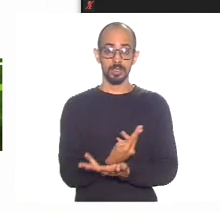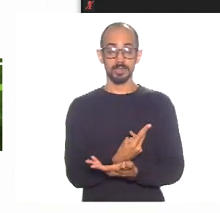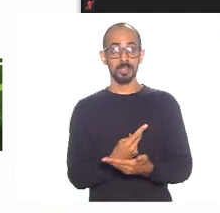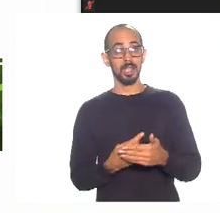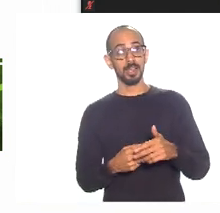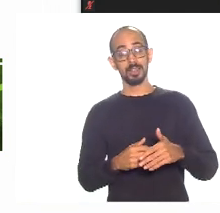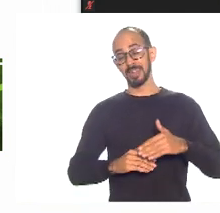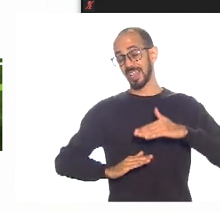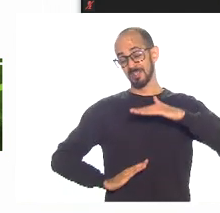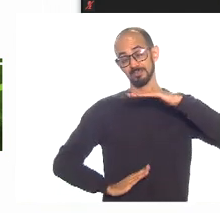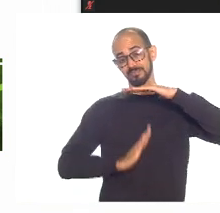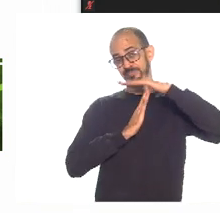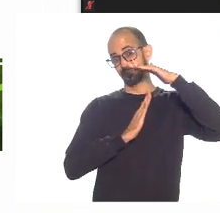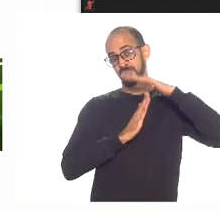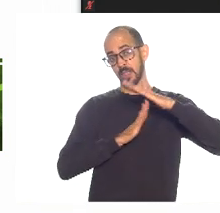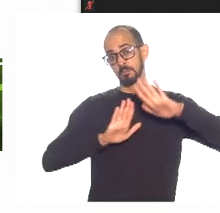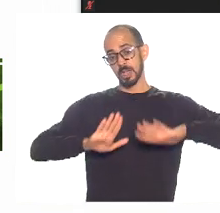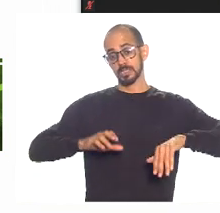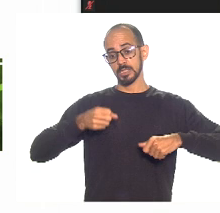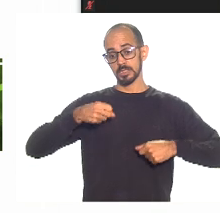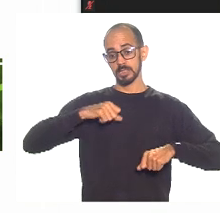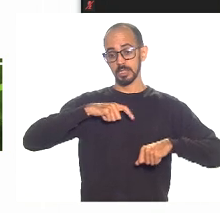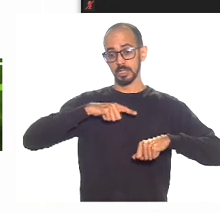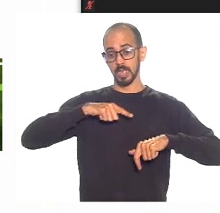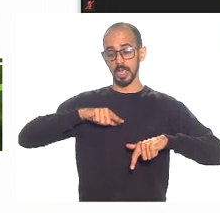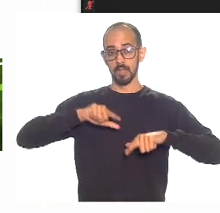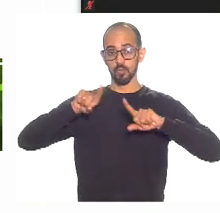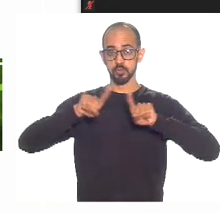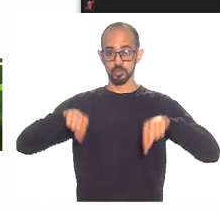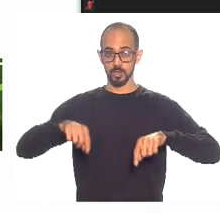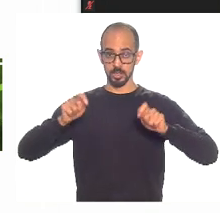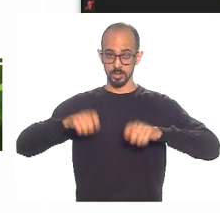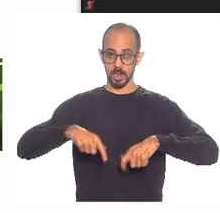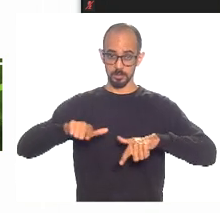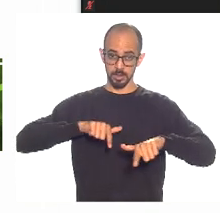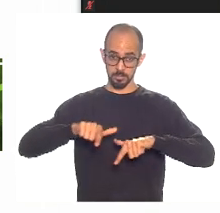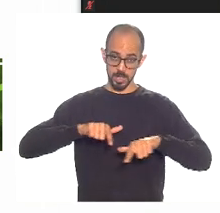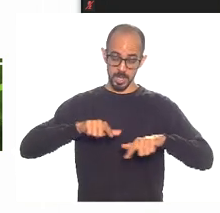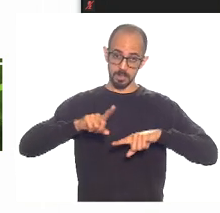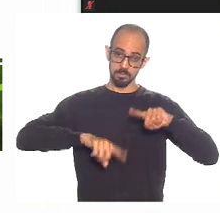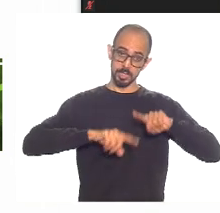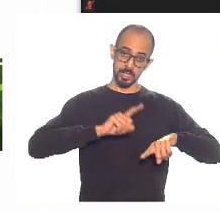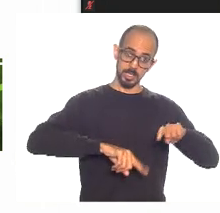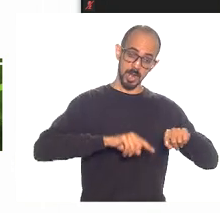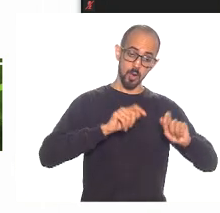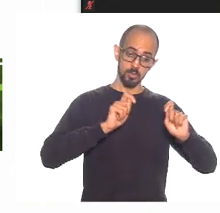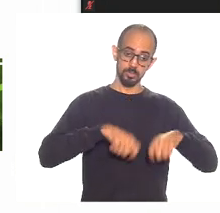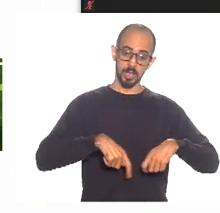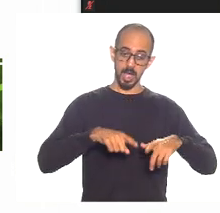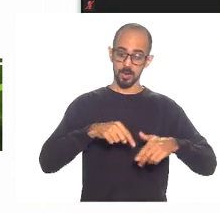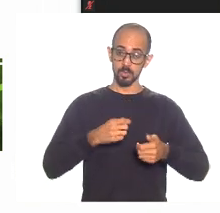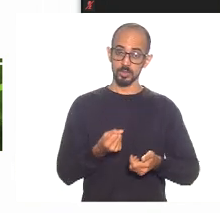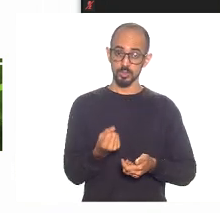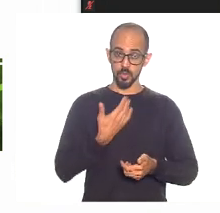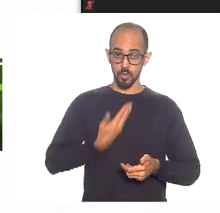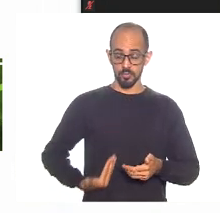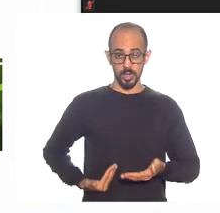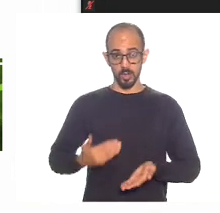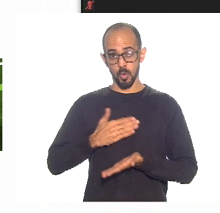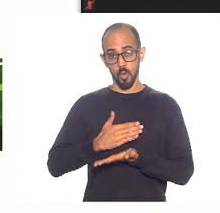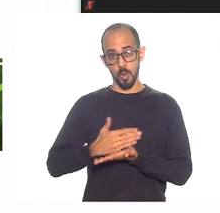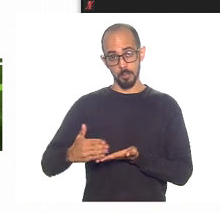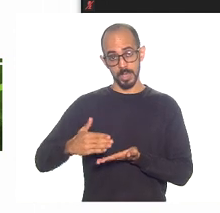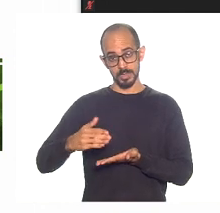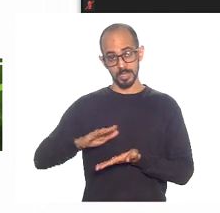capacidade oceosa, mão de obra desempregada, matéria-prima disponível, na hora que o governo entra gastando, o